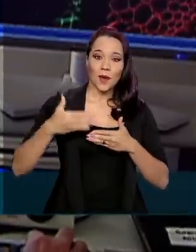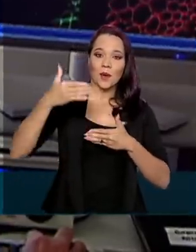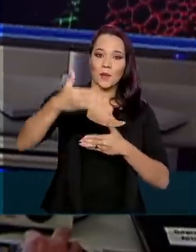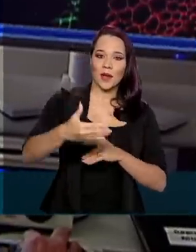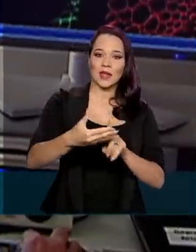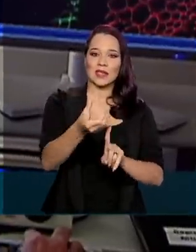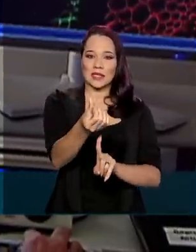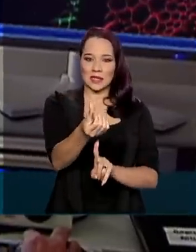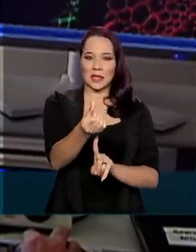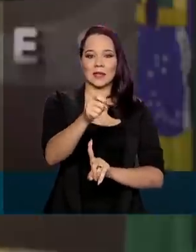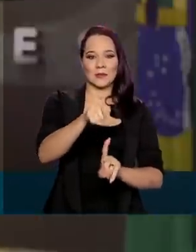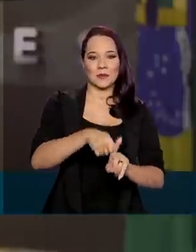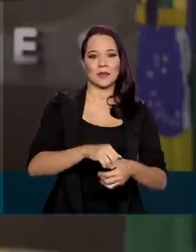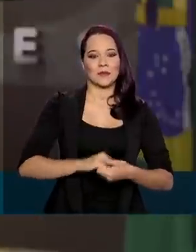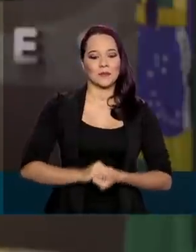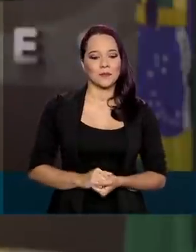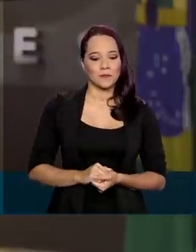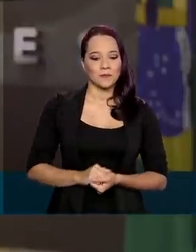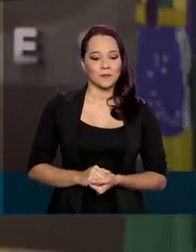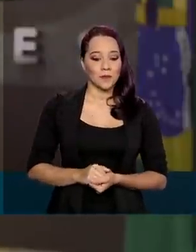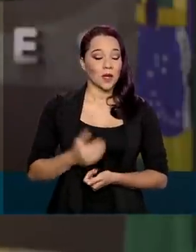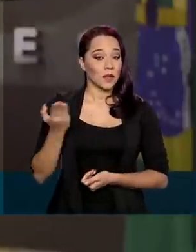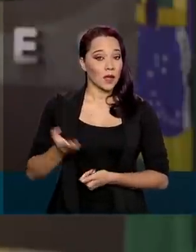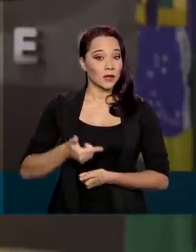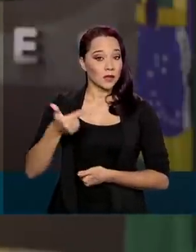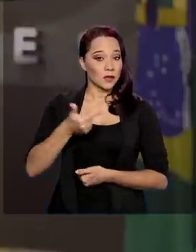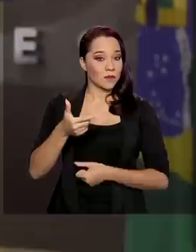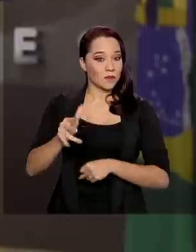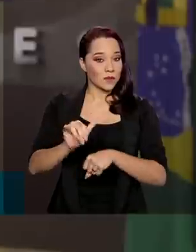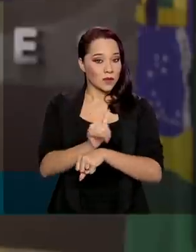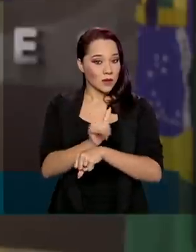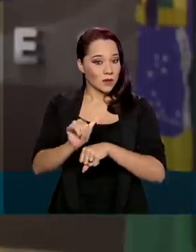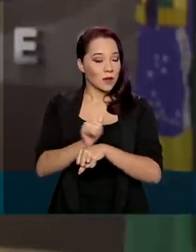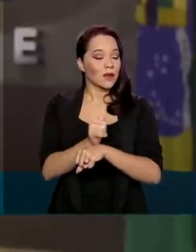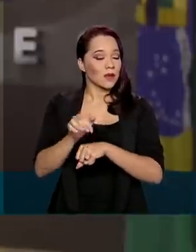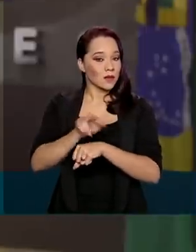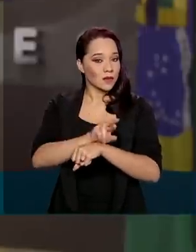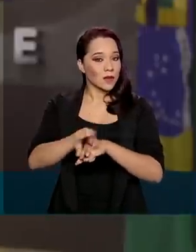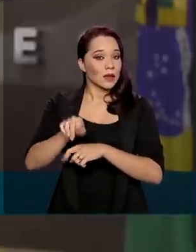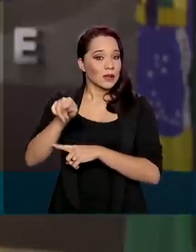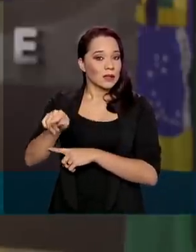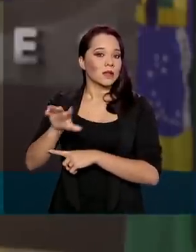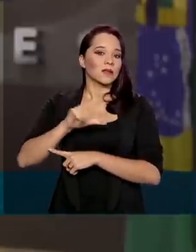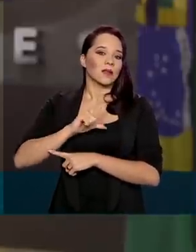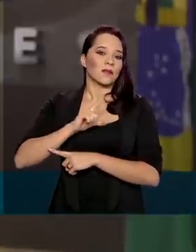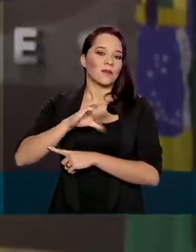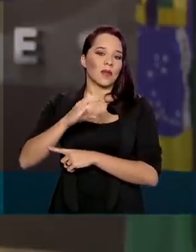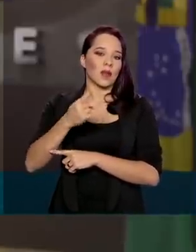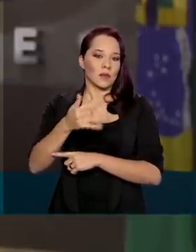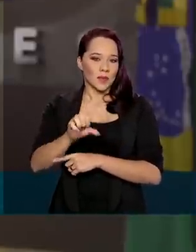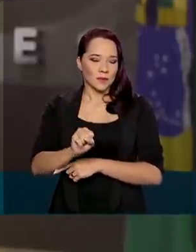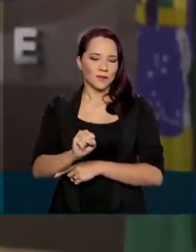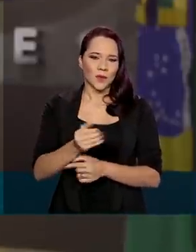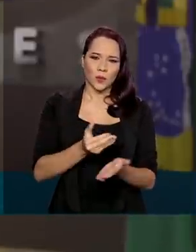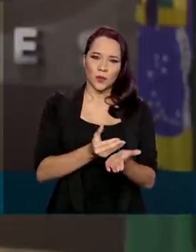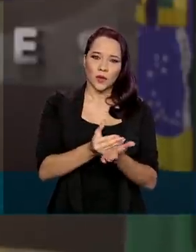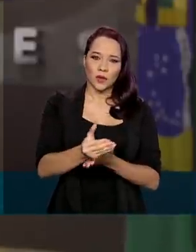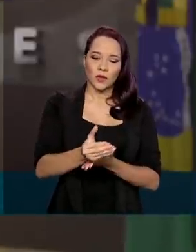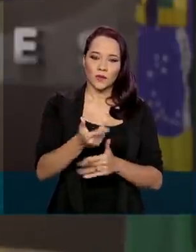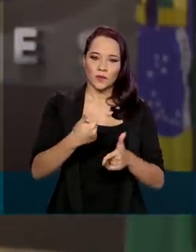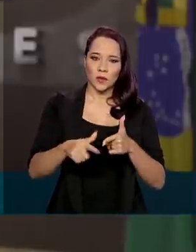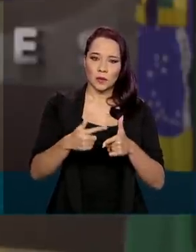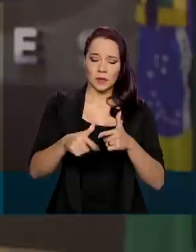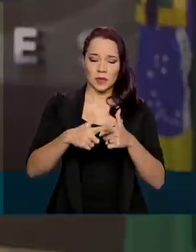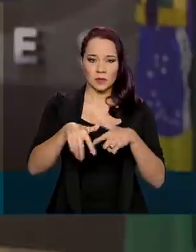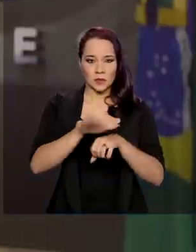para até seis meses. Esta é a segunda medida nesse sentido adotada pela CAPES, desde o início da crise